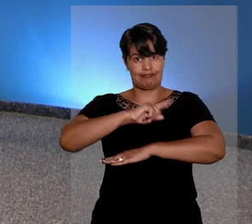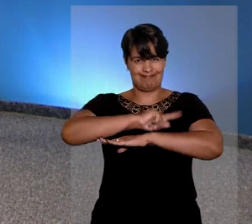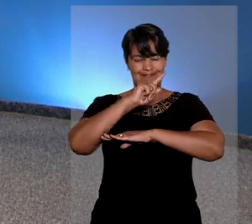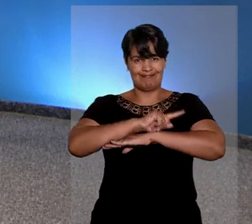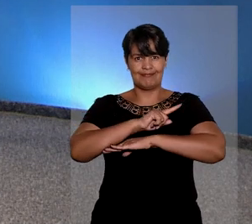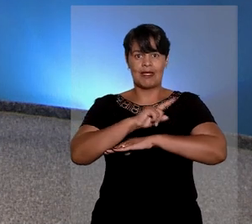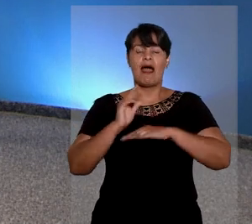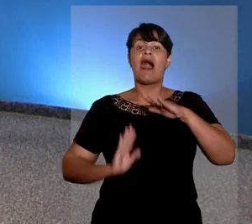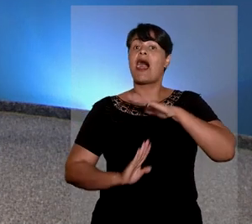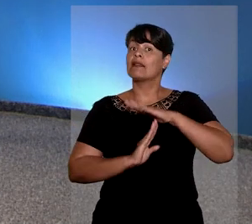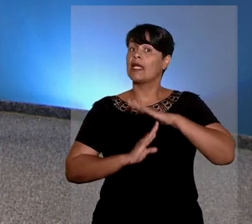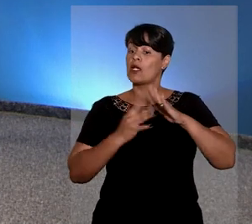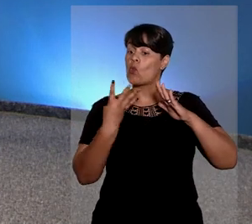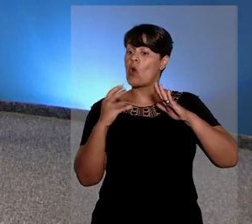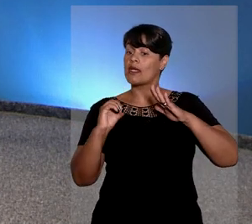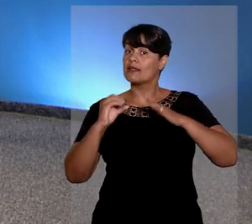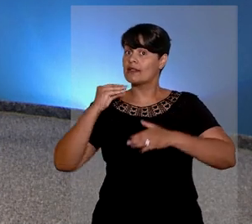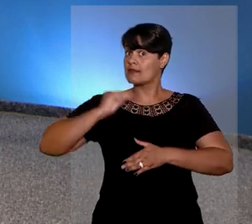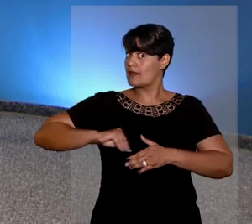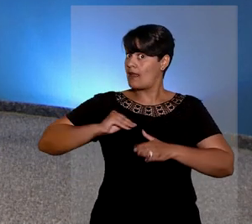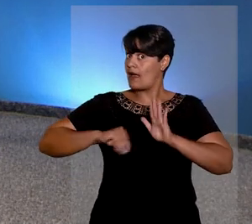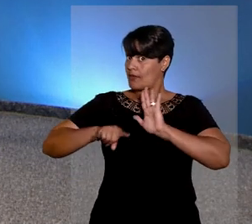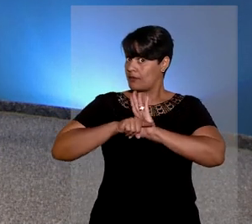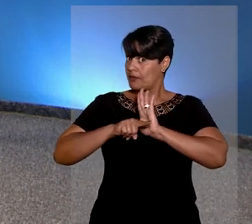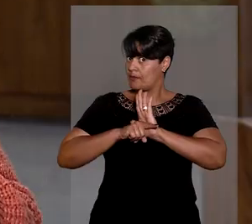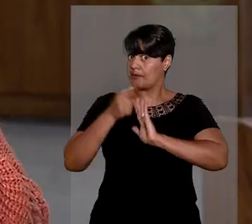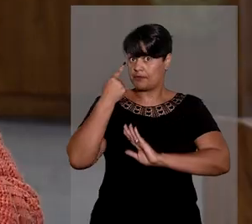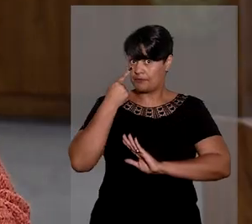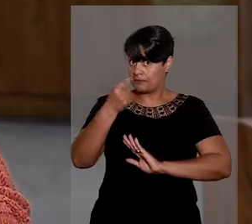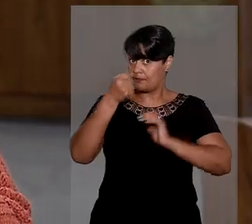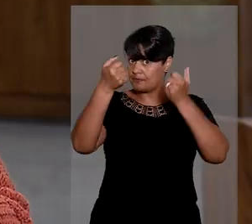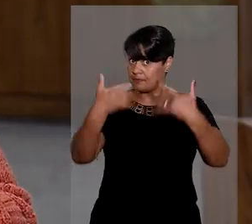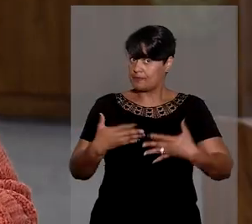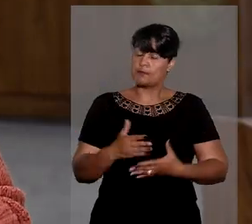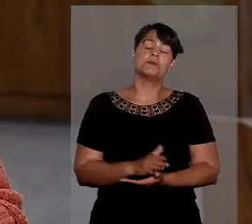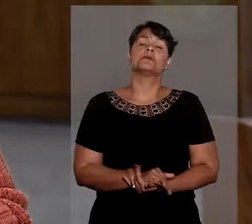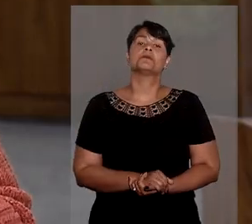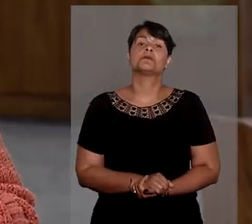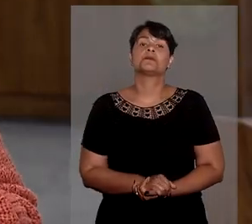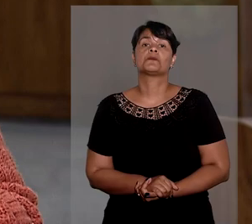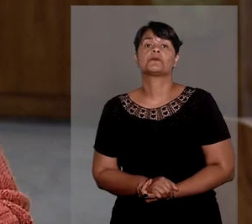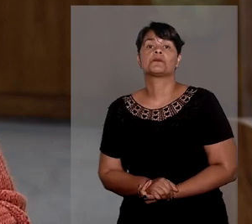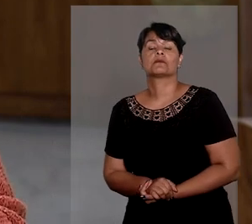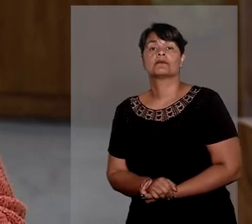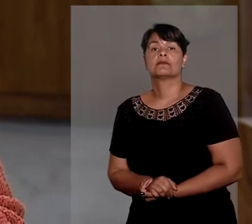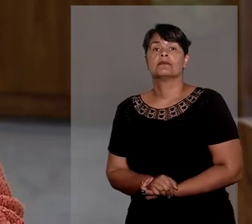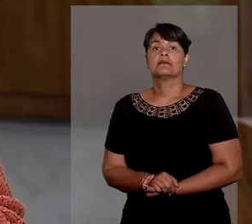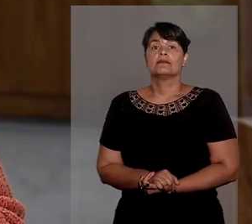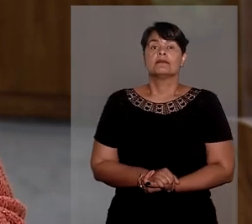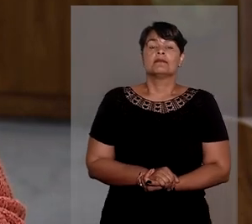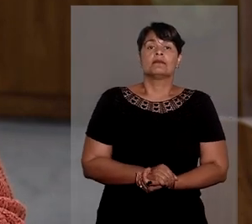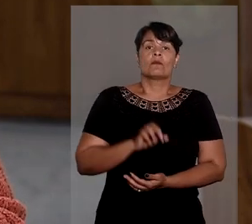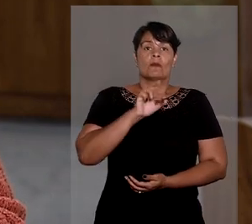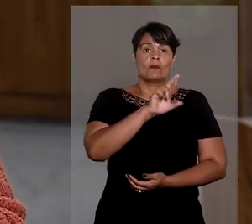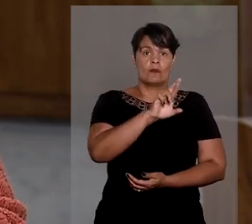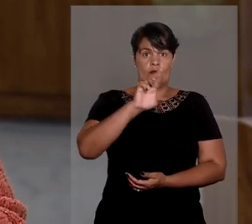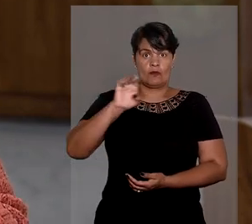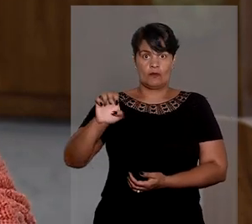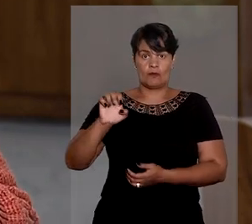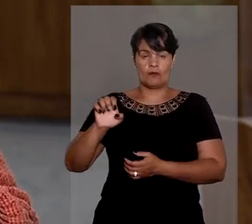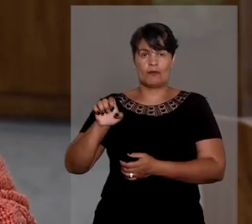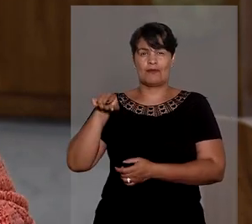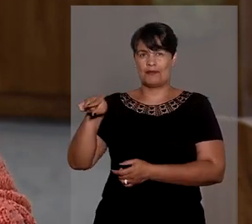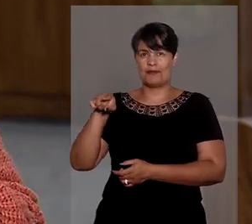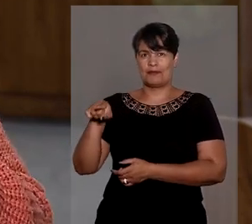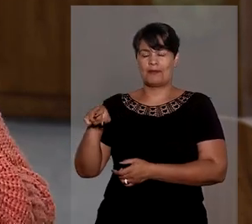mínimos no Juizado Especial. Saiba mais! Ao dar provimento ao recurso especial de uma associação